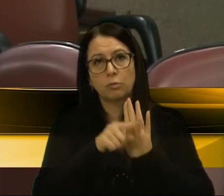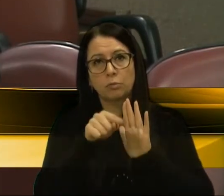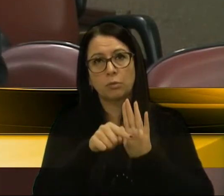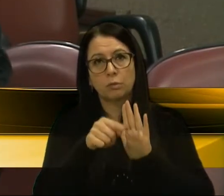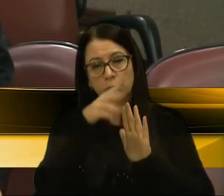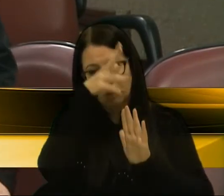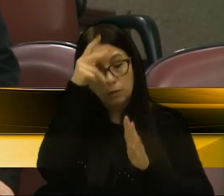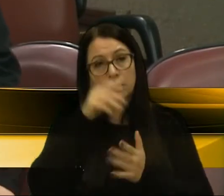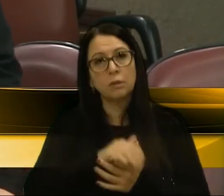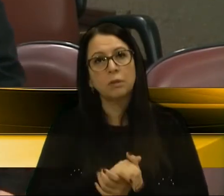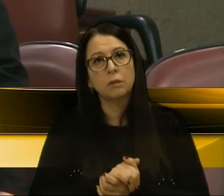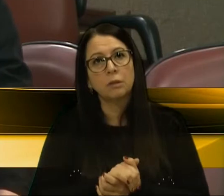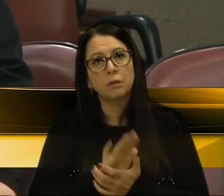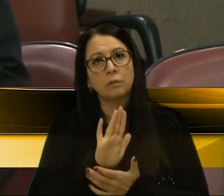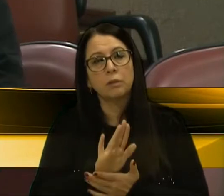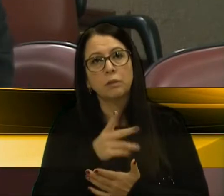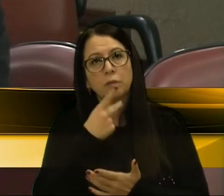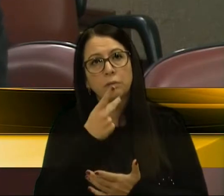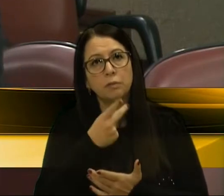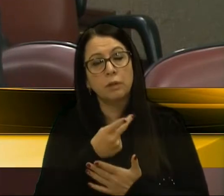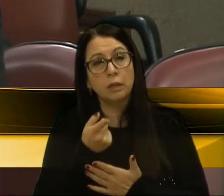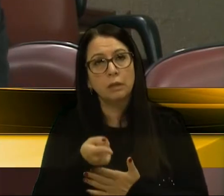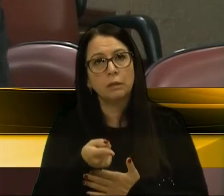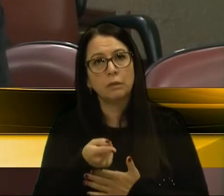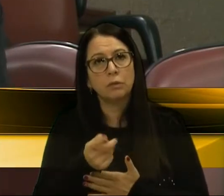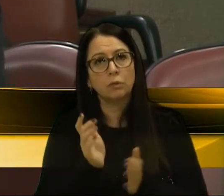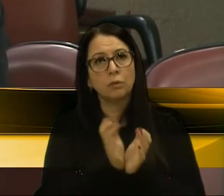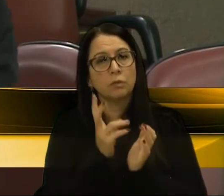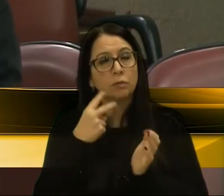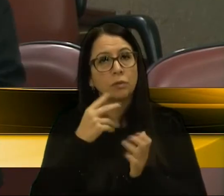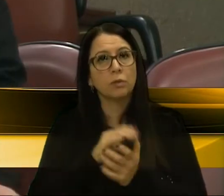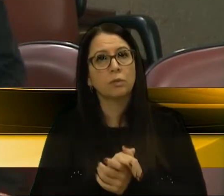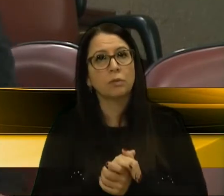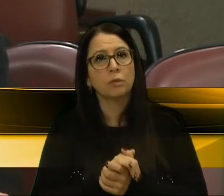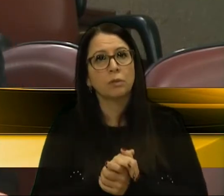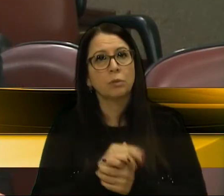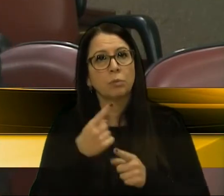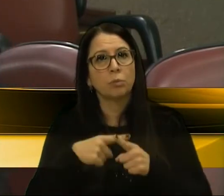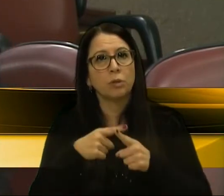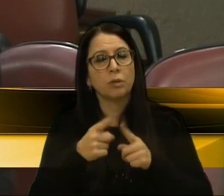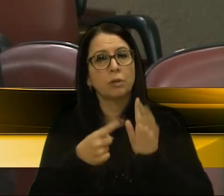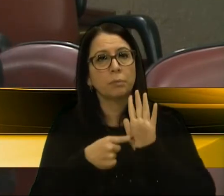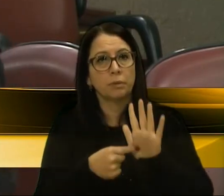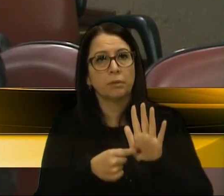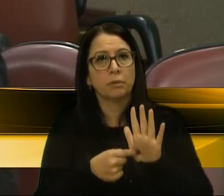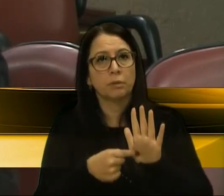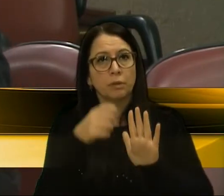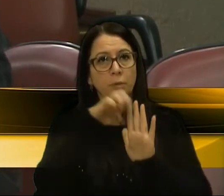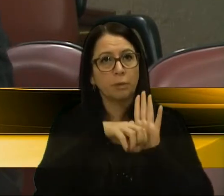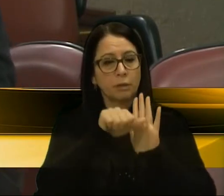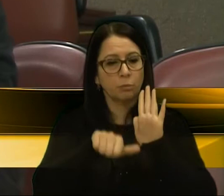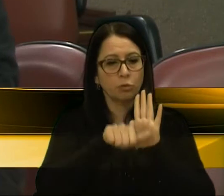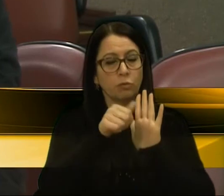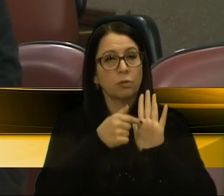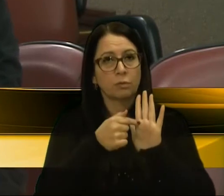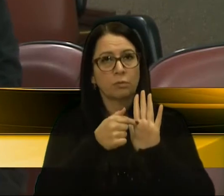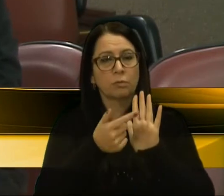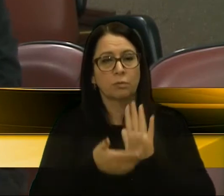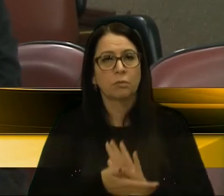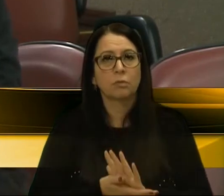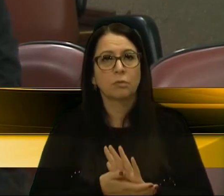pelo Executivo. Fica esse registro, então, aos colegas vereadores, o porquê da apresentação dessa emenda modificativa,